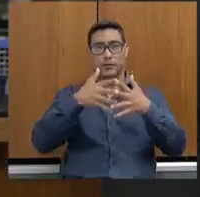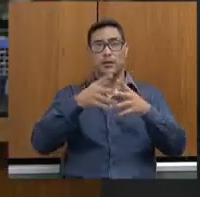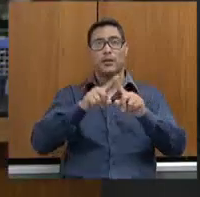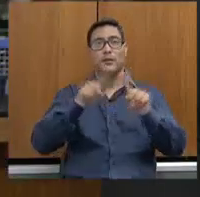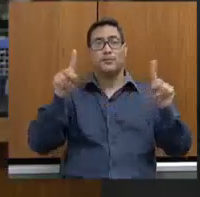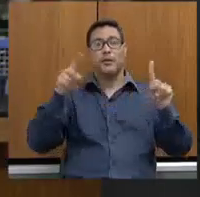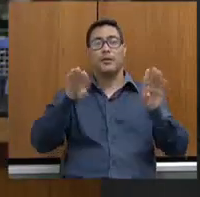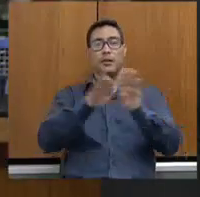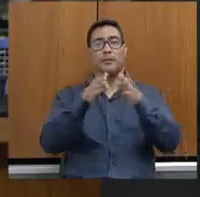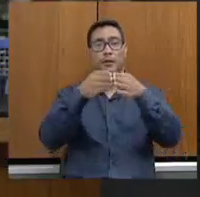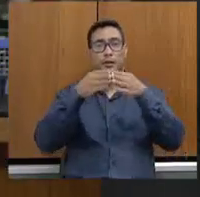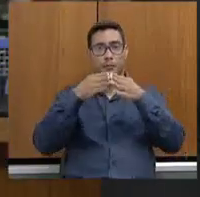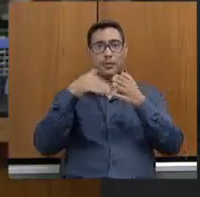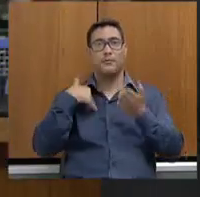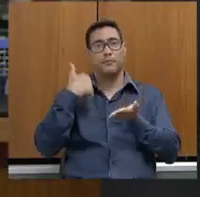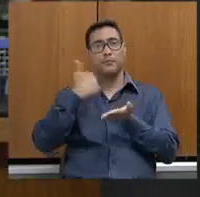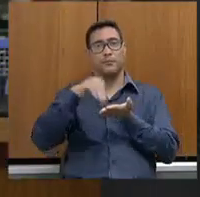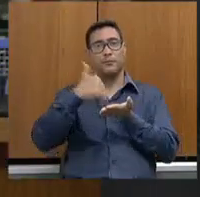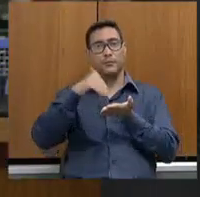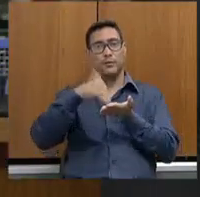pedir, secretário,